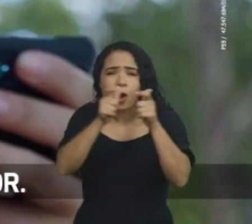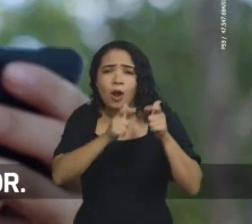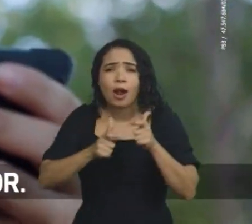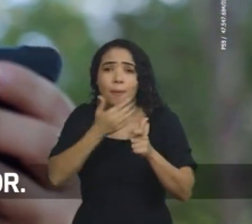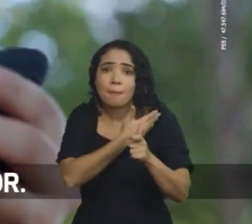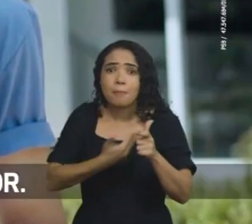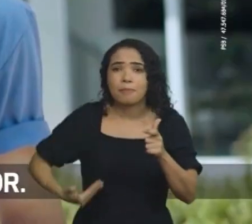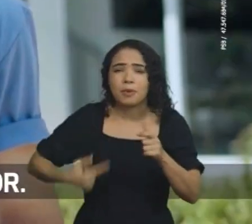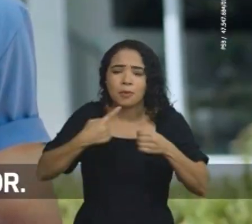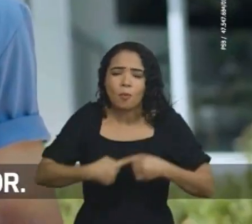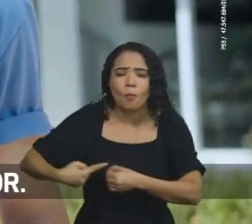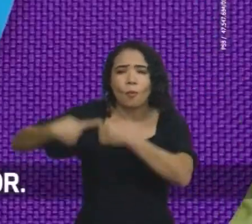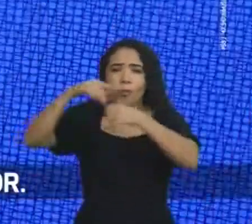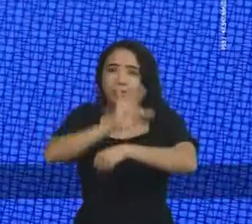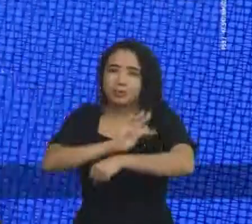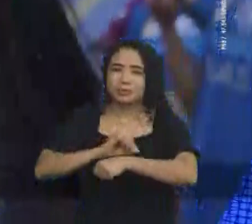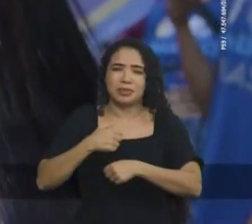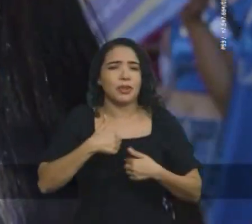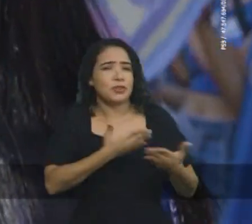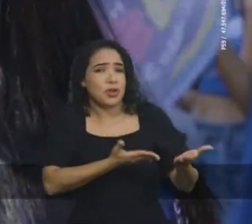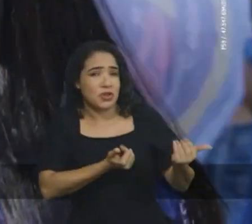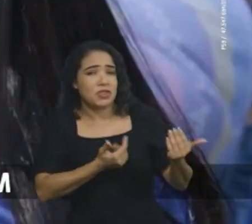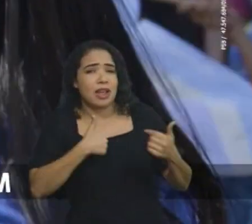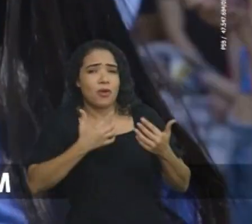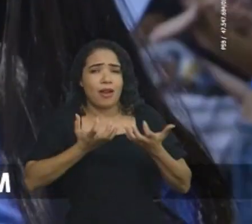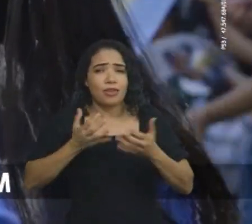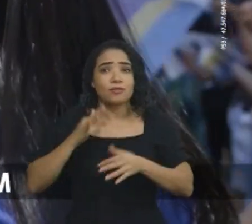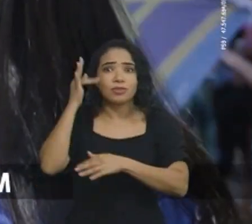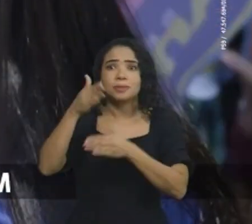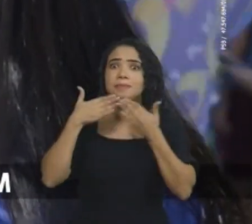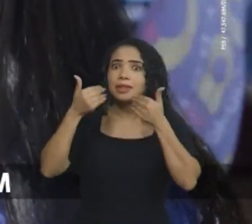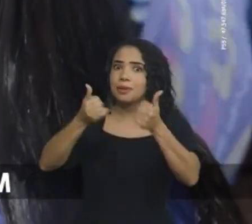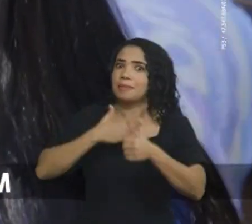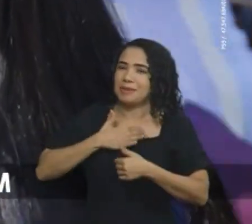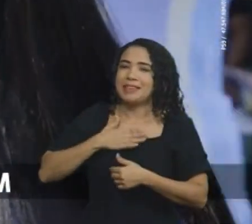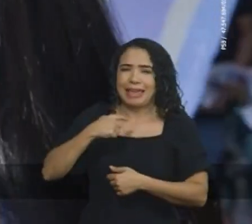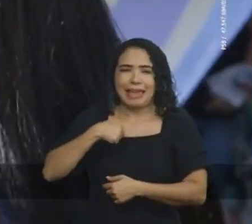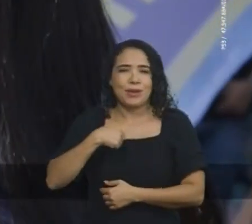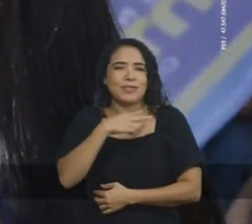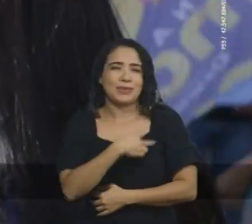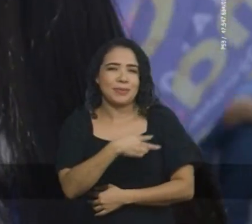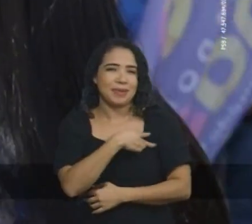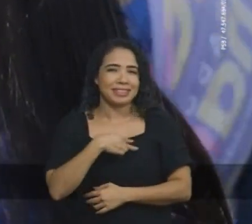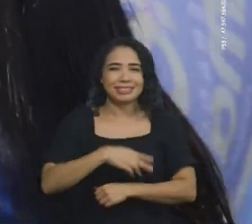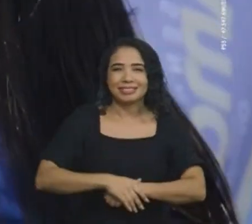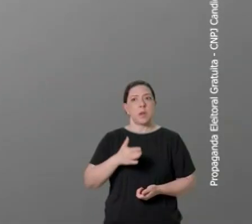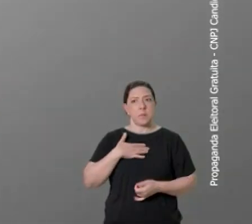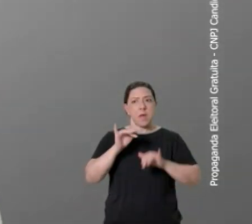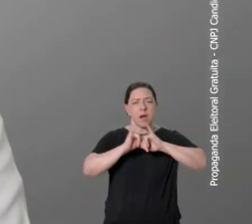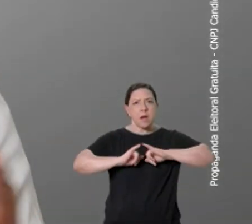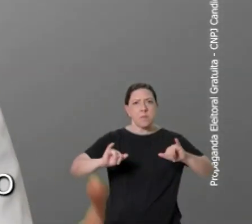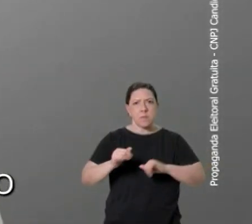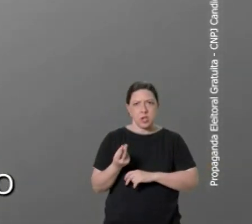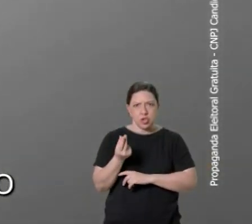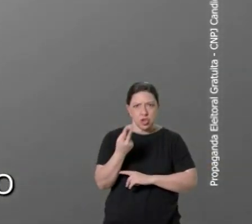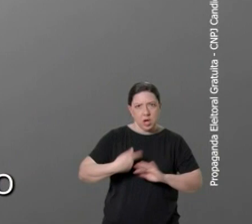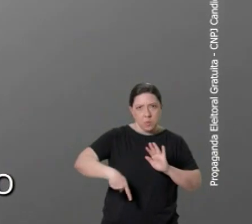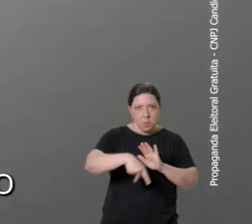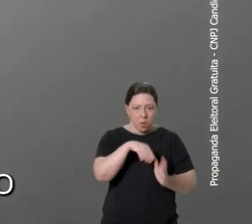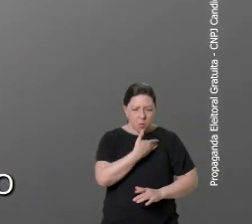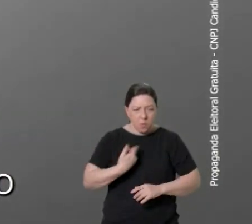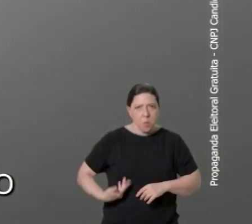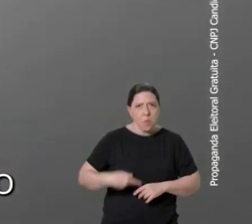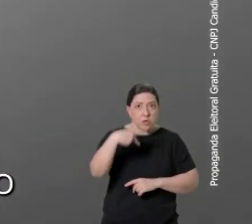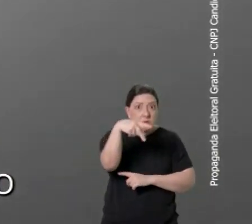locais públicos no interior. Eu sou jovem, eu quero um futuro melhor para mim e eu sou a massa. Na nossa campanha não